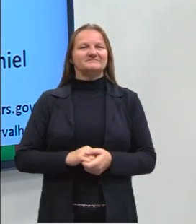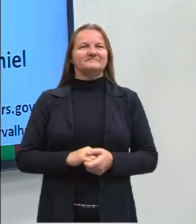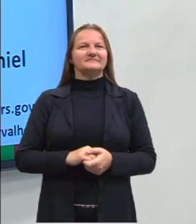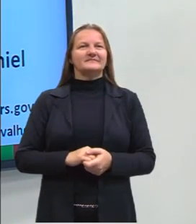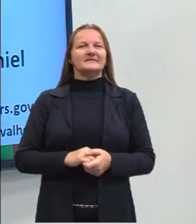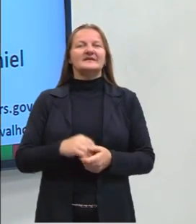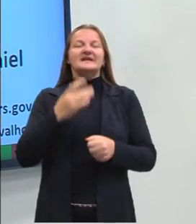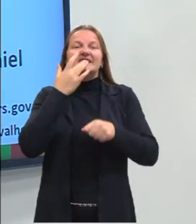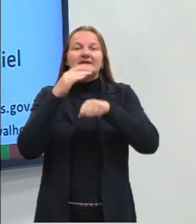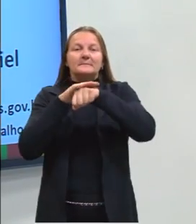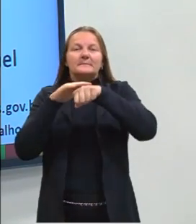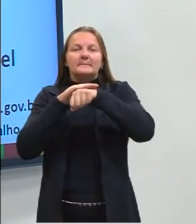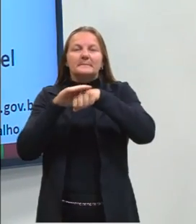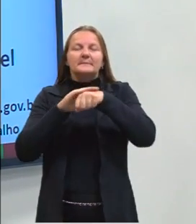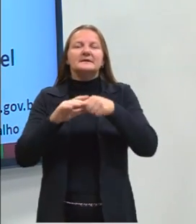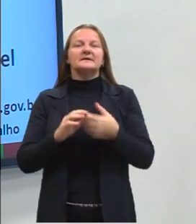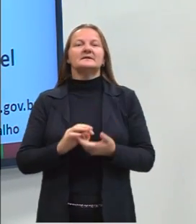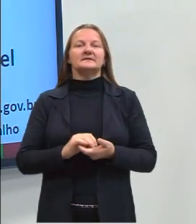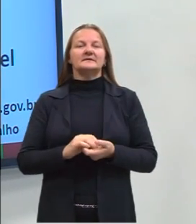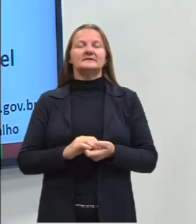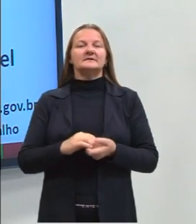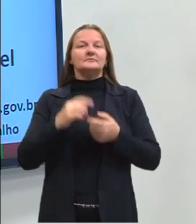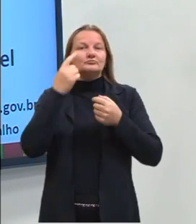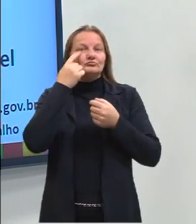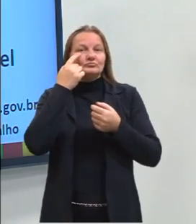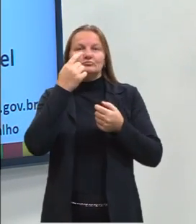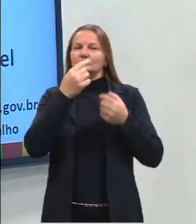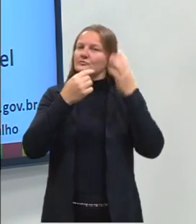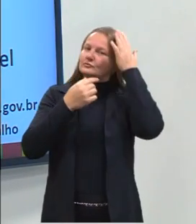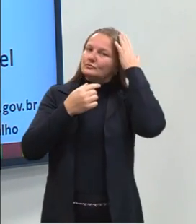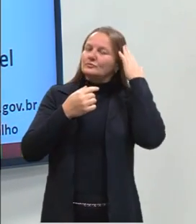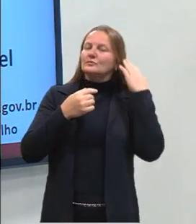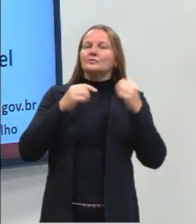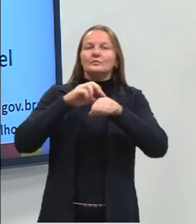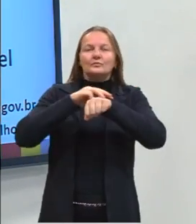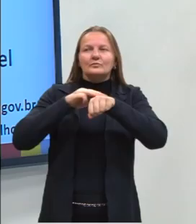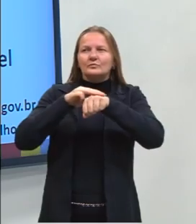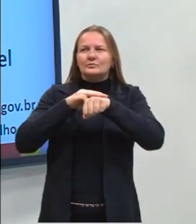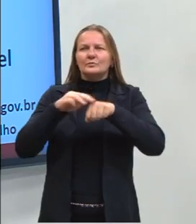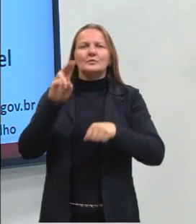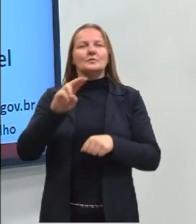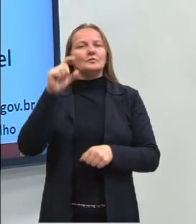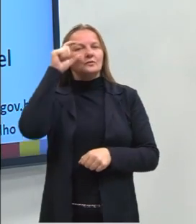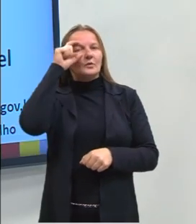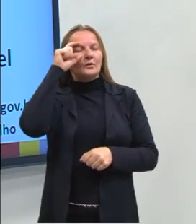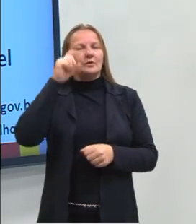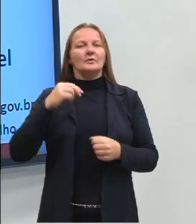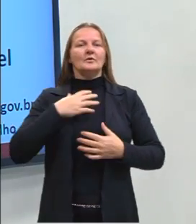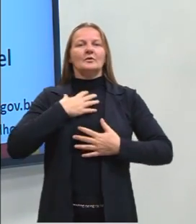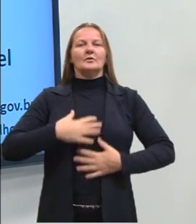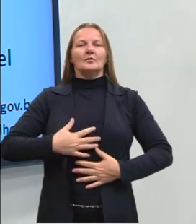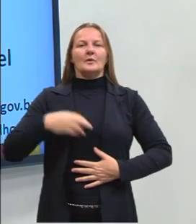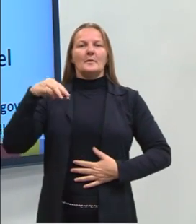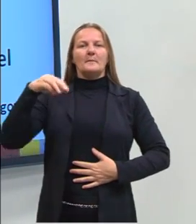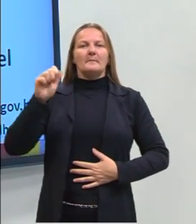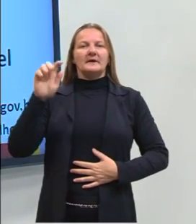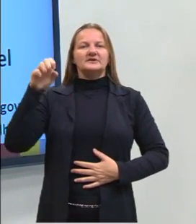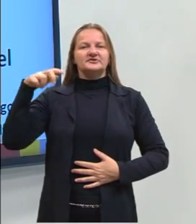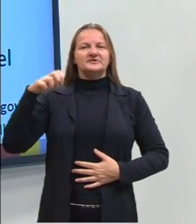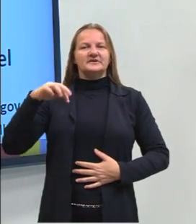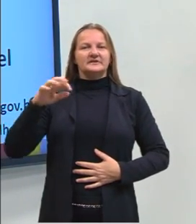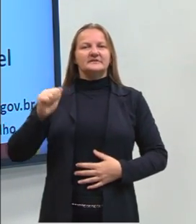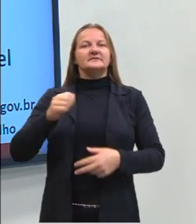branca, de pele clara, cabelos e olhos castanhos, uso óculos, estou vestindo a camiseta do pré-ENEM,